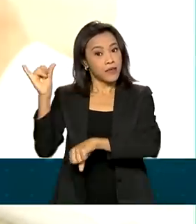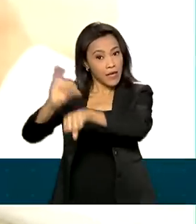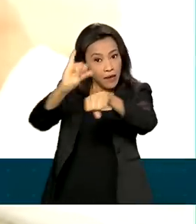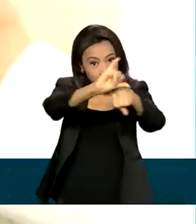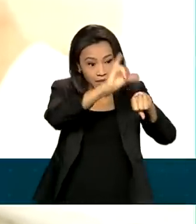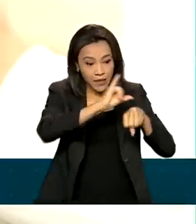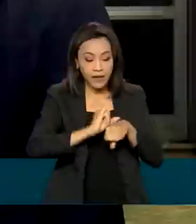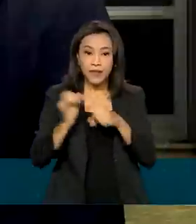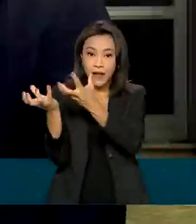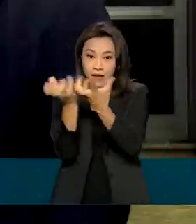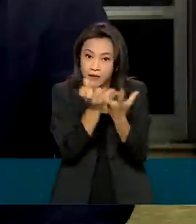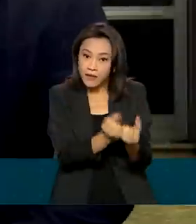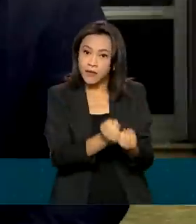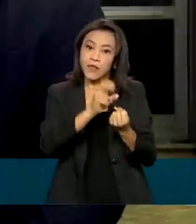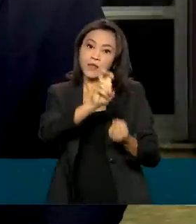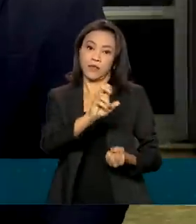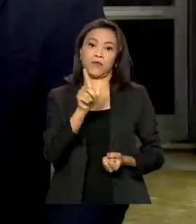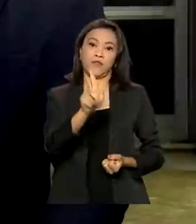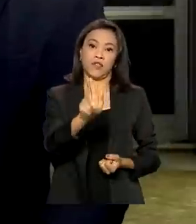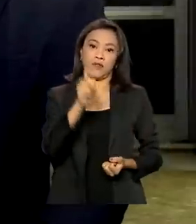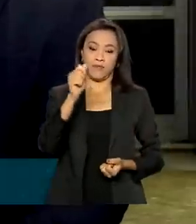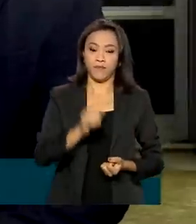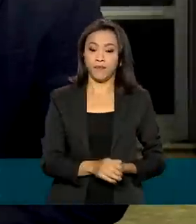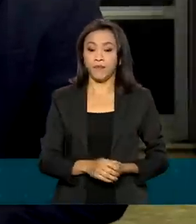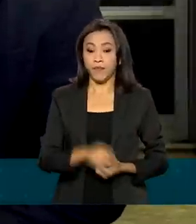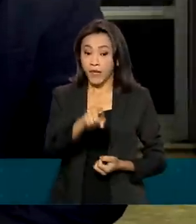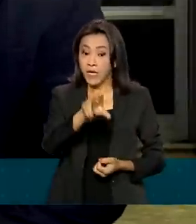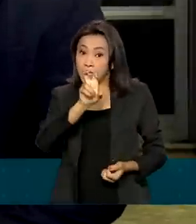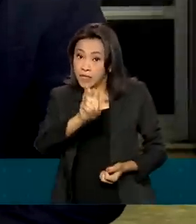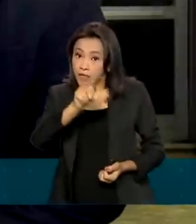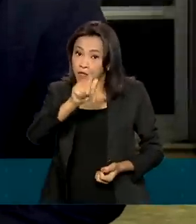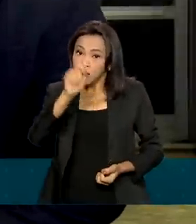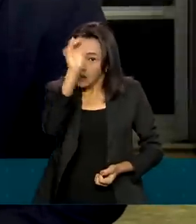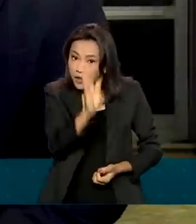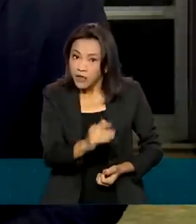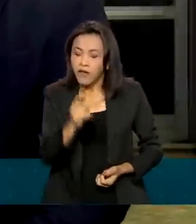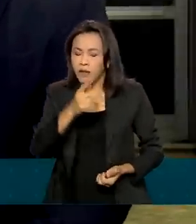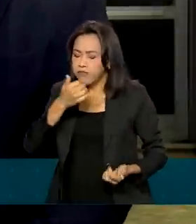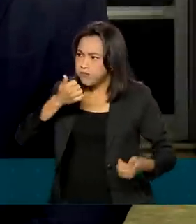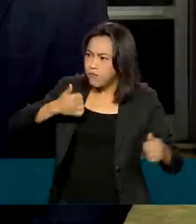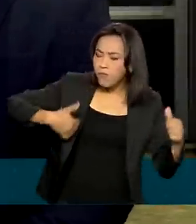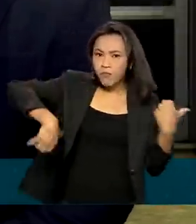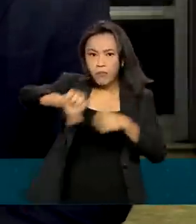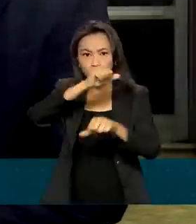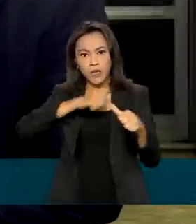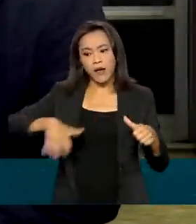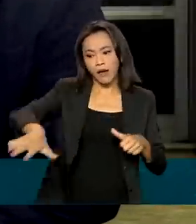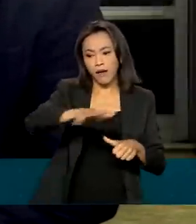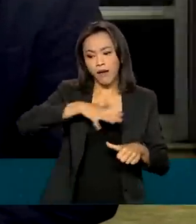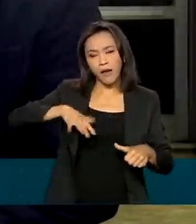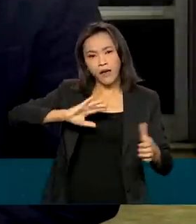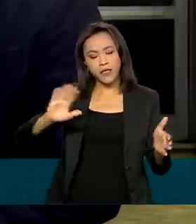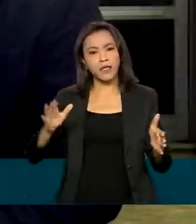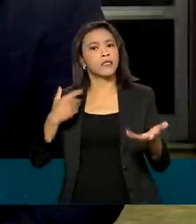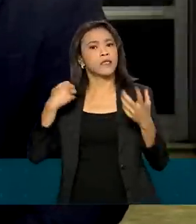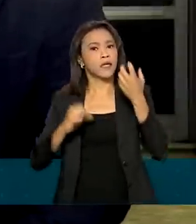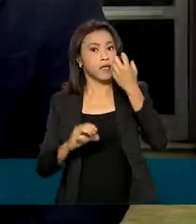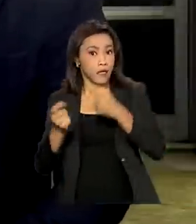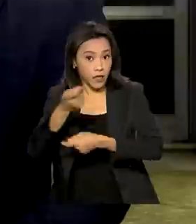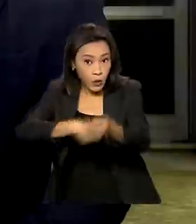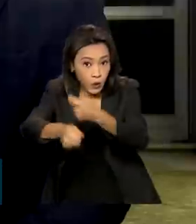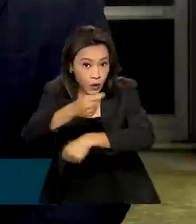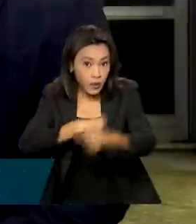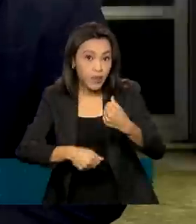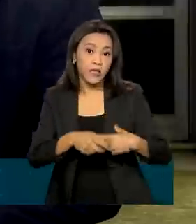receberem um novo sinal. A chegada do 5G no Brasil deve revolucionar a economia e o setor produtivo. Nesse evento, organizado pelo Ministério das